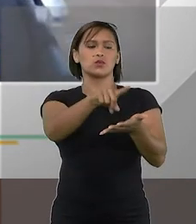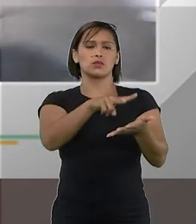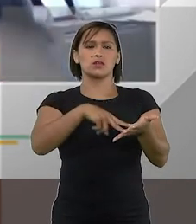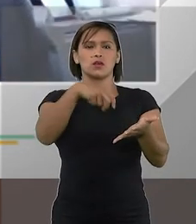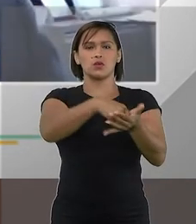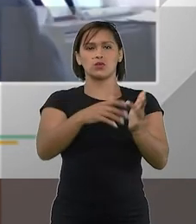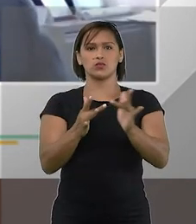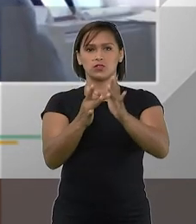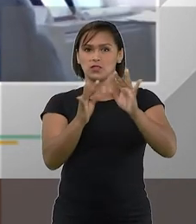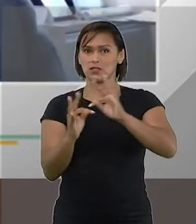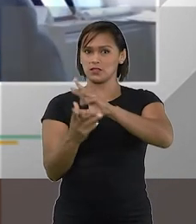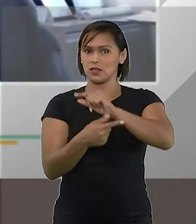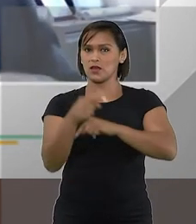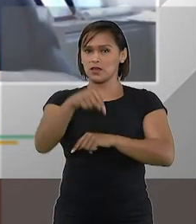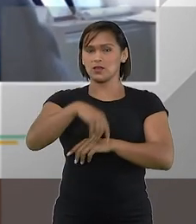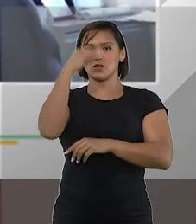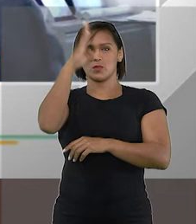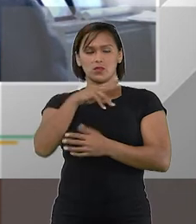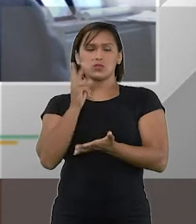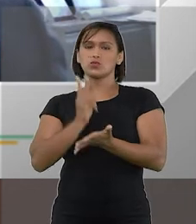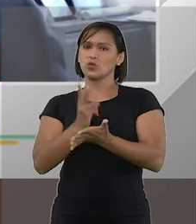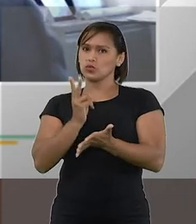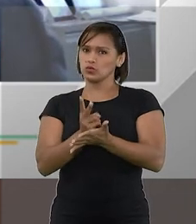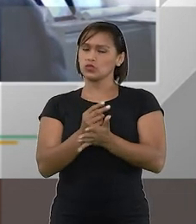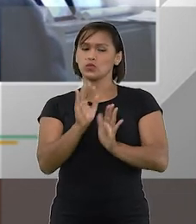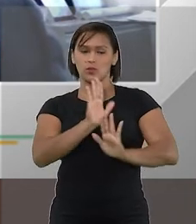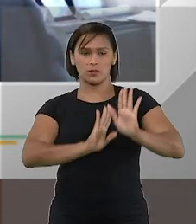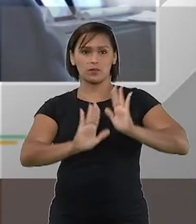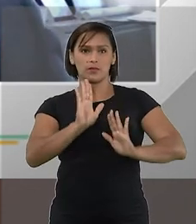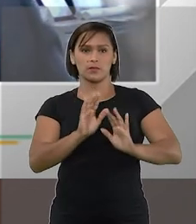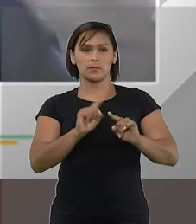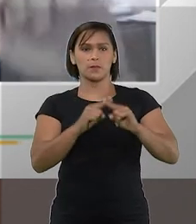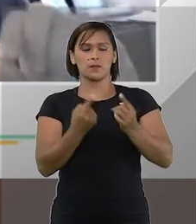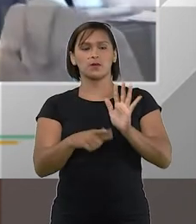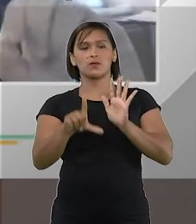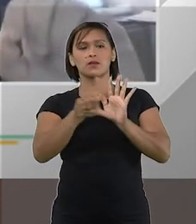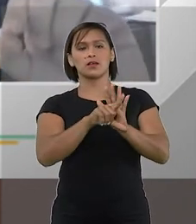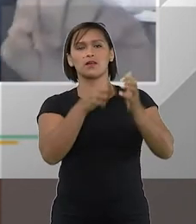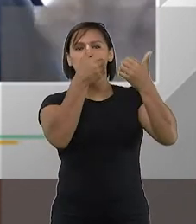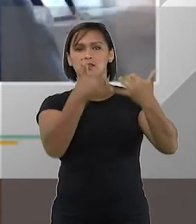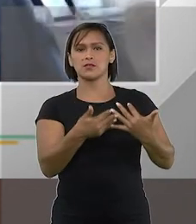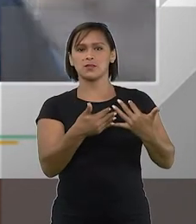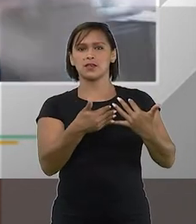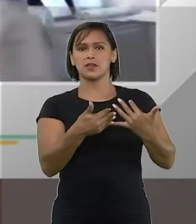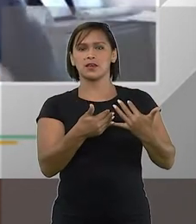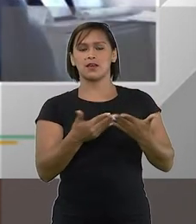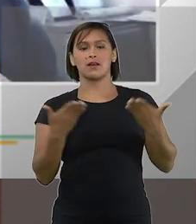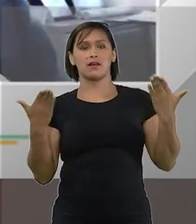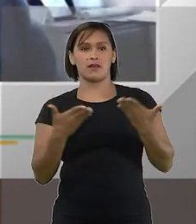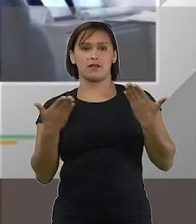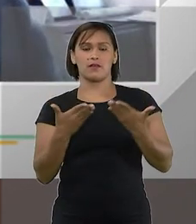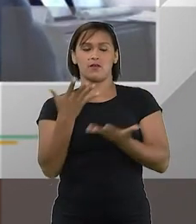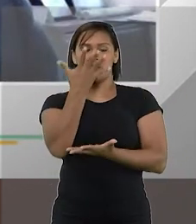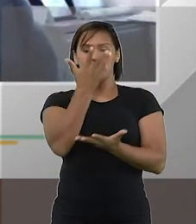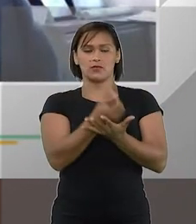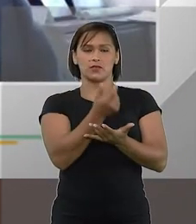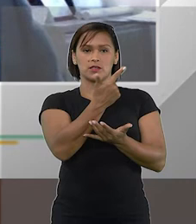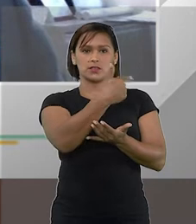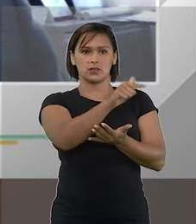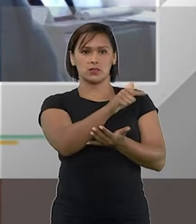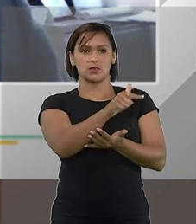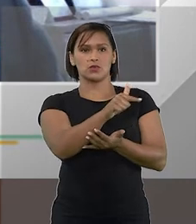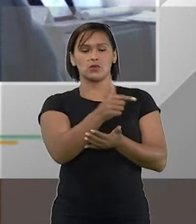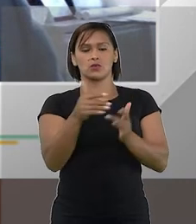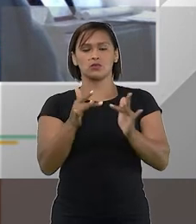de sentença estrangeira no Brasil isso continua preservado o que essa lei diz é que quando se tratar de insolvência